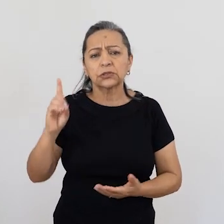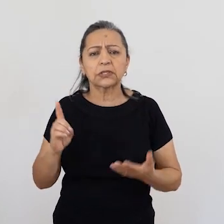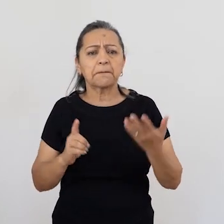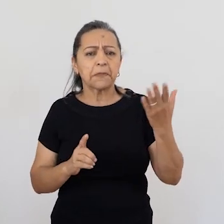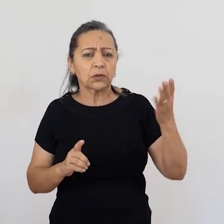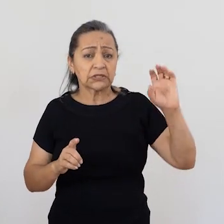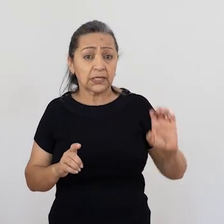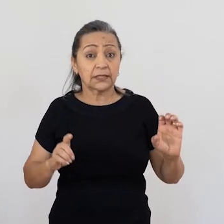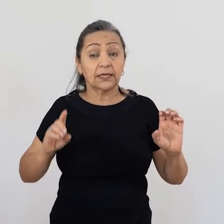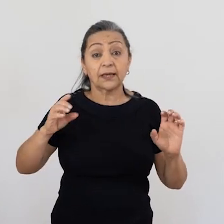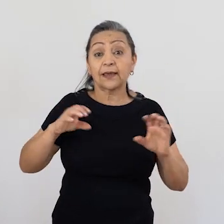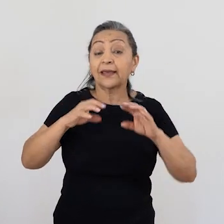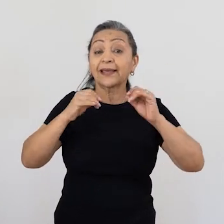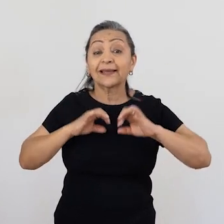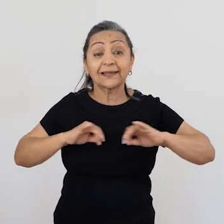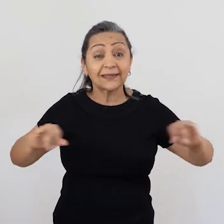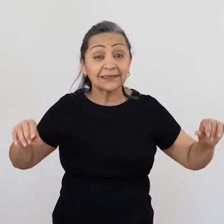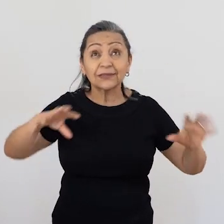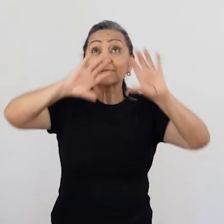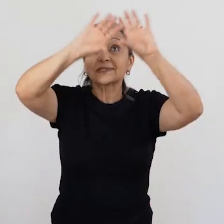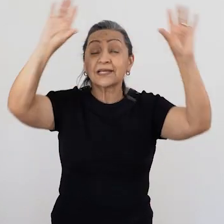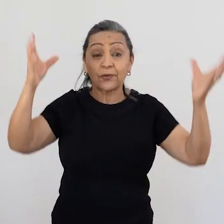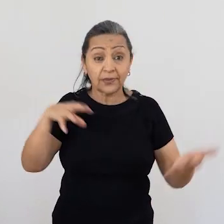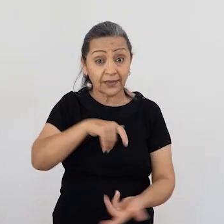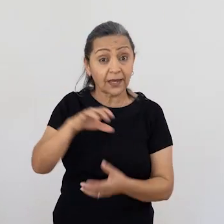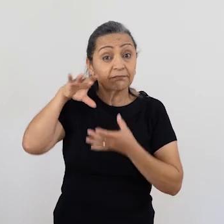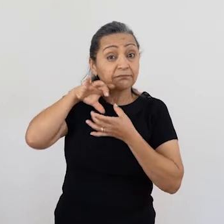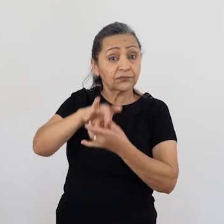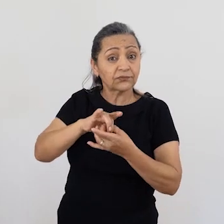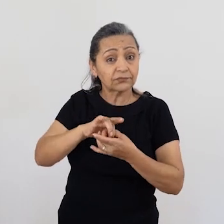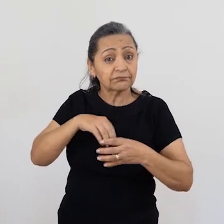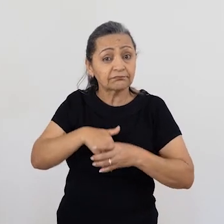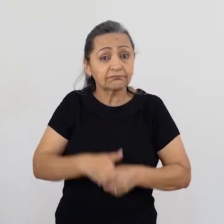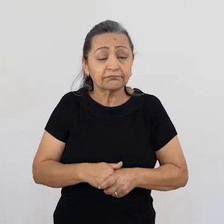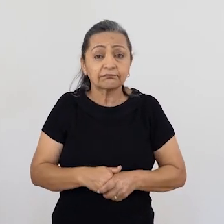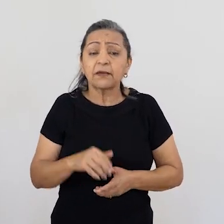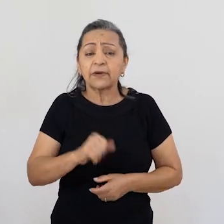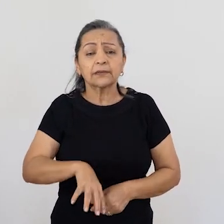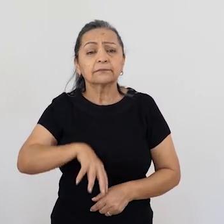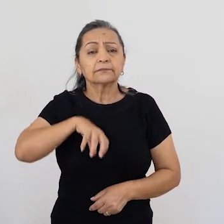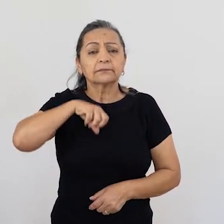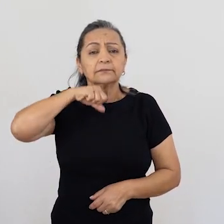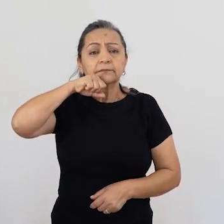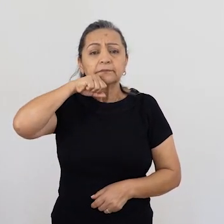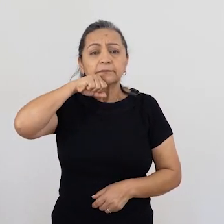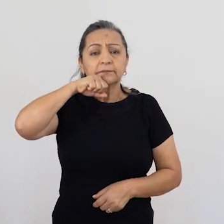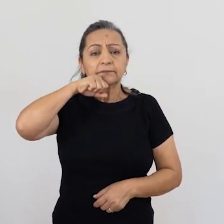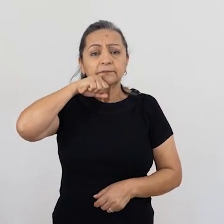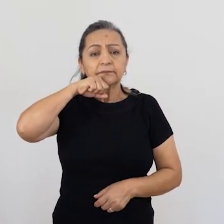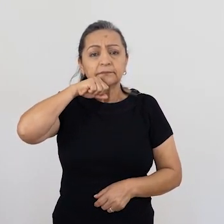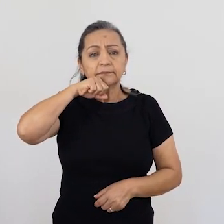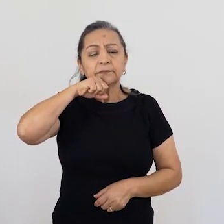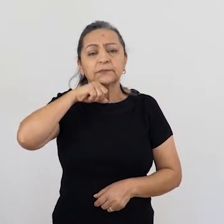junta, assim, mão direita e mão esquerda, que é a energia do céu e da terra. É o equilíbrio. Sim. E aí você vai inspirar